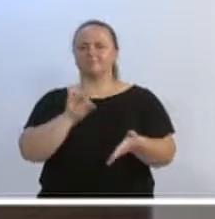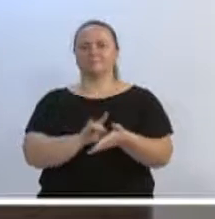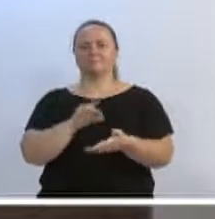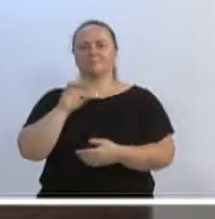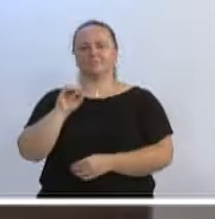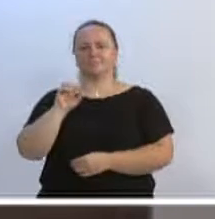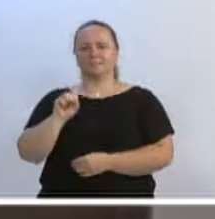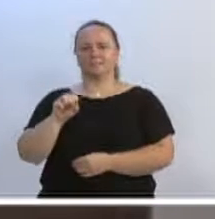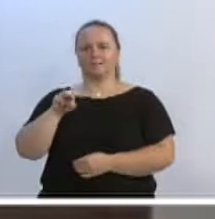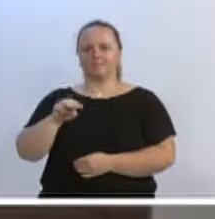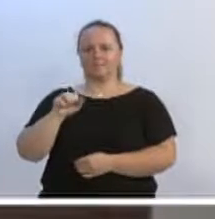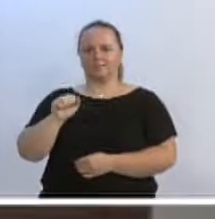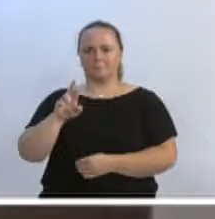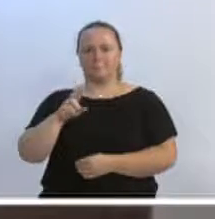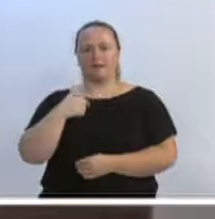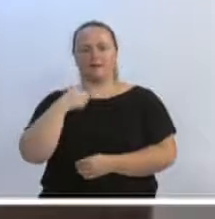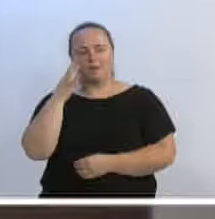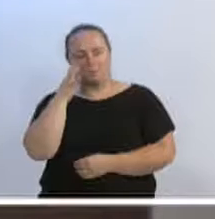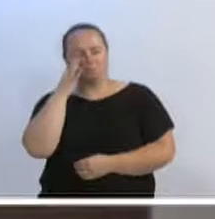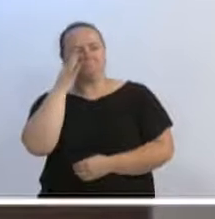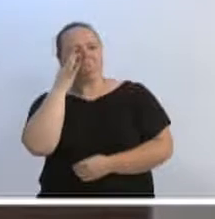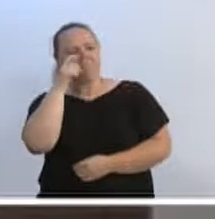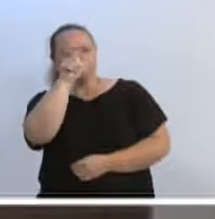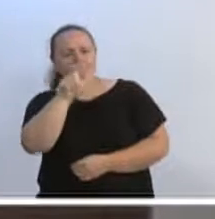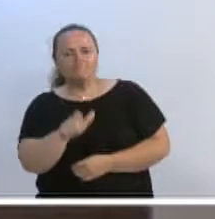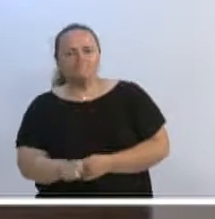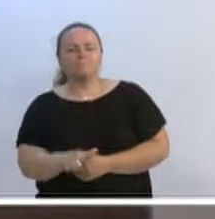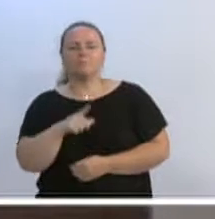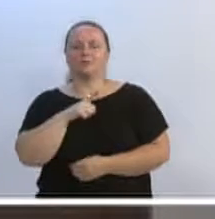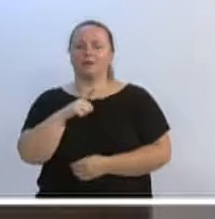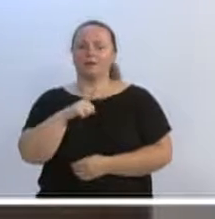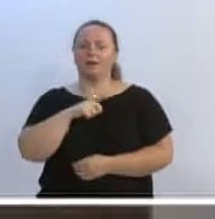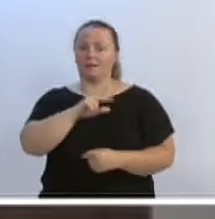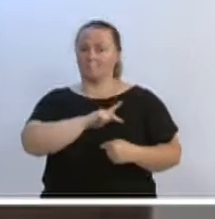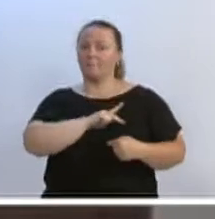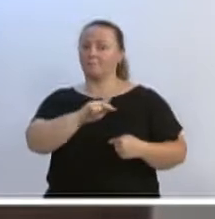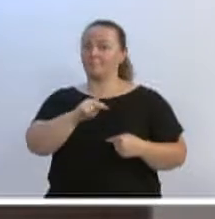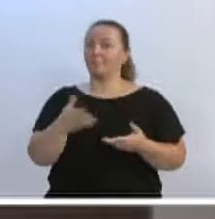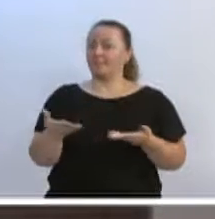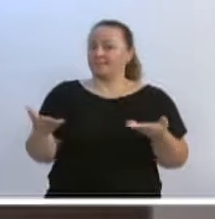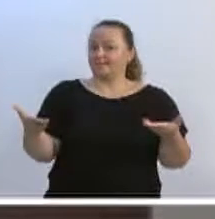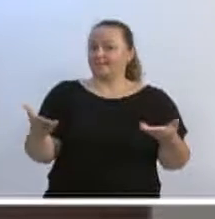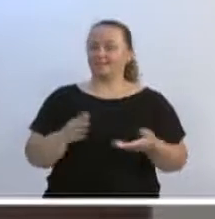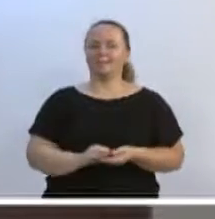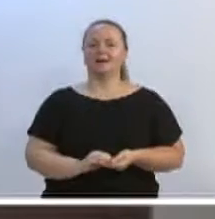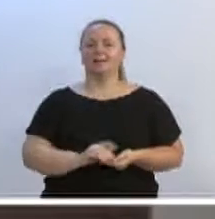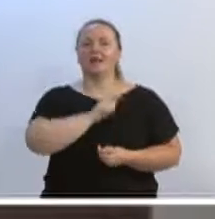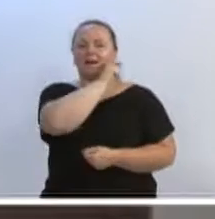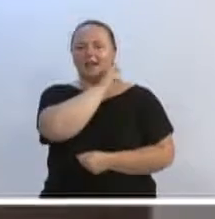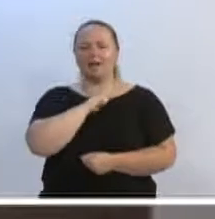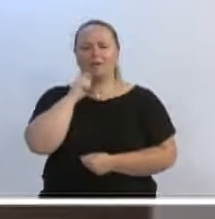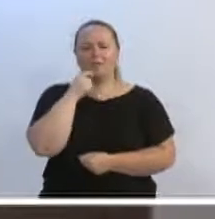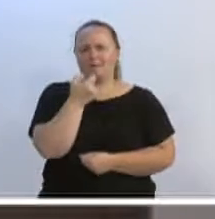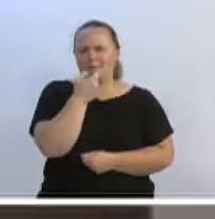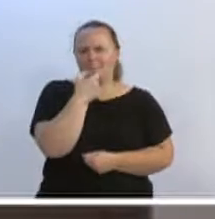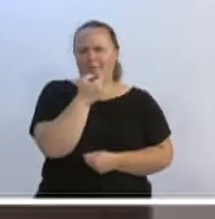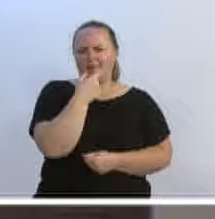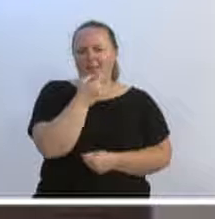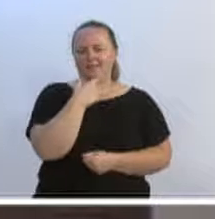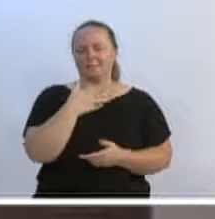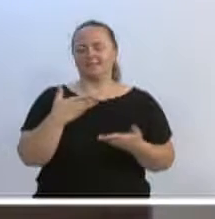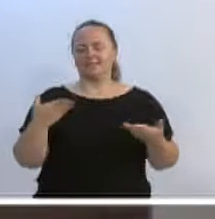Osmar Guedes, a qual tenho uma grande admiração. O nosso presidente, já que o vereador Ricardo Alba fica fazendo piadinha ali.